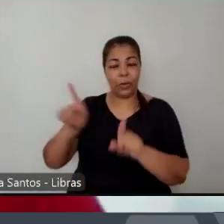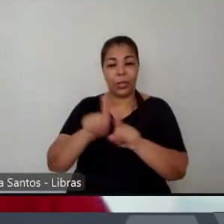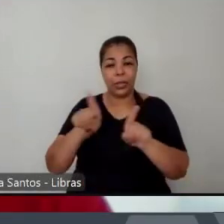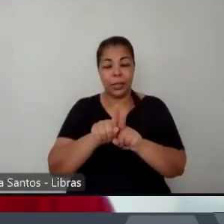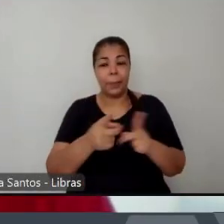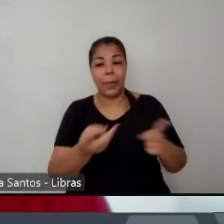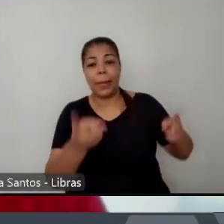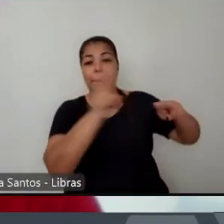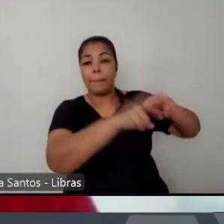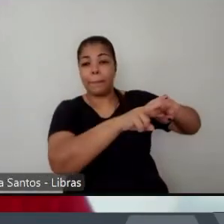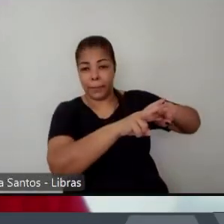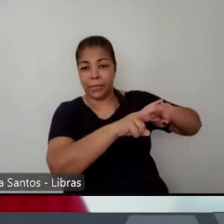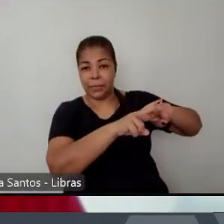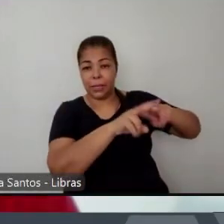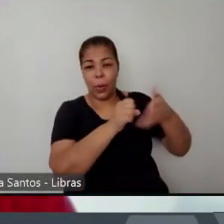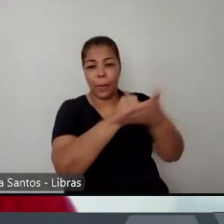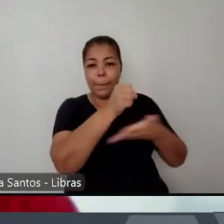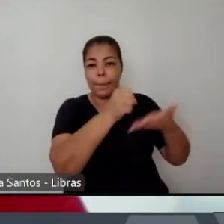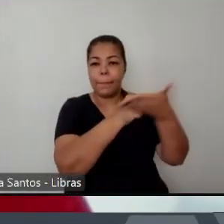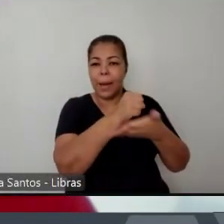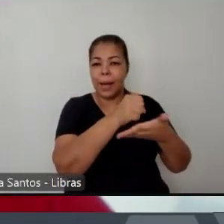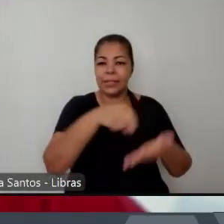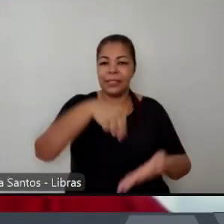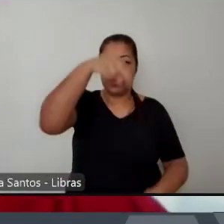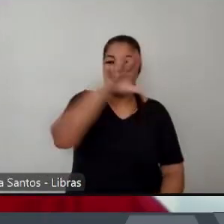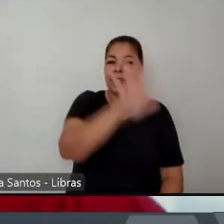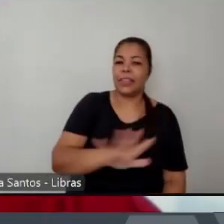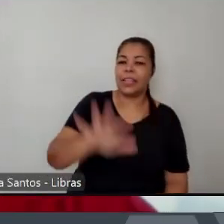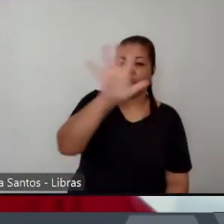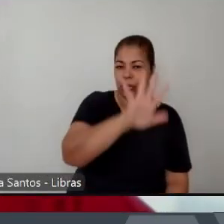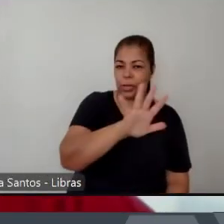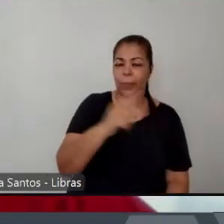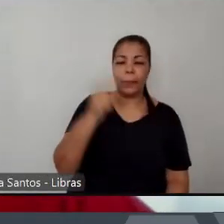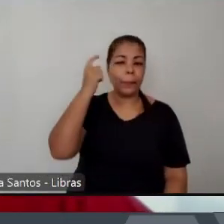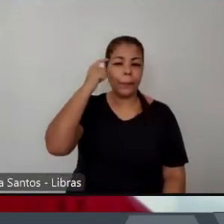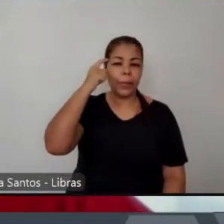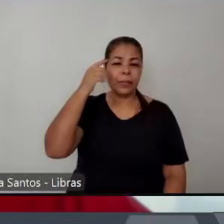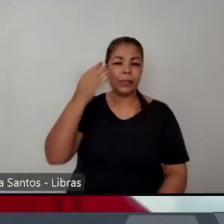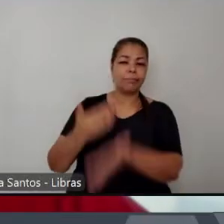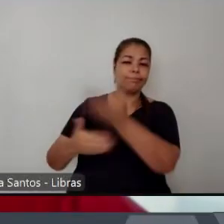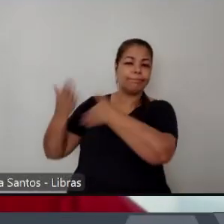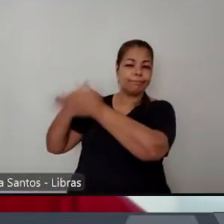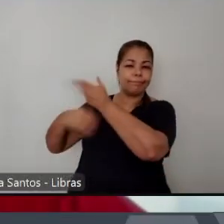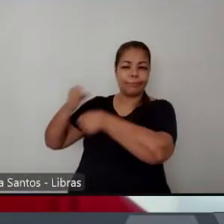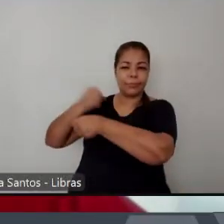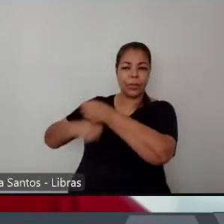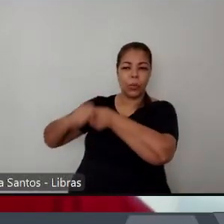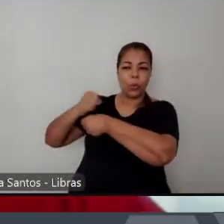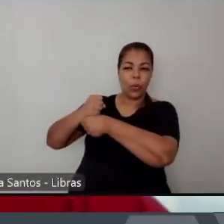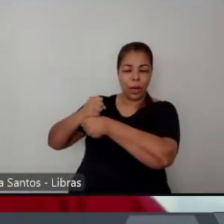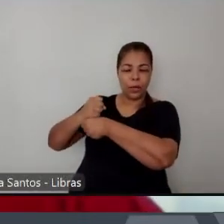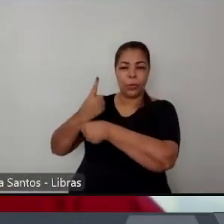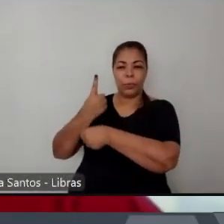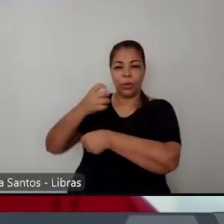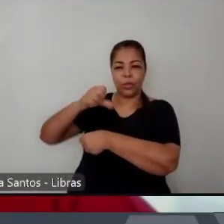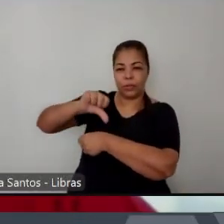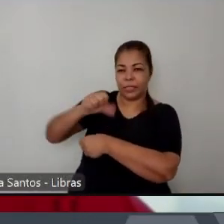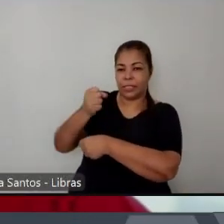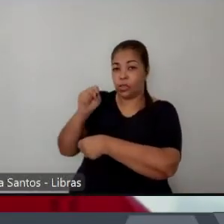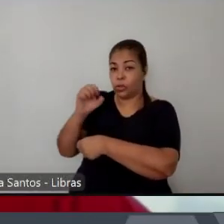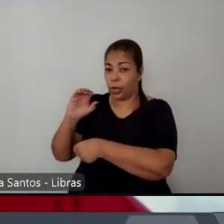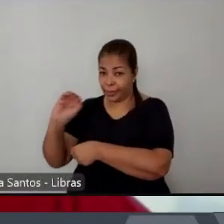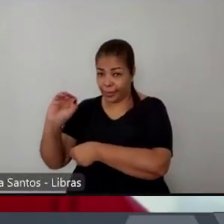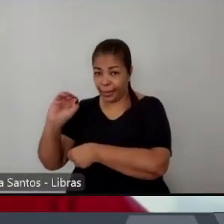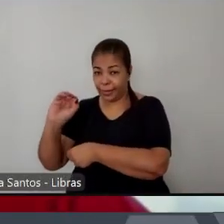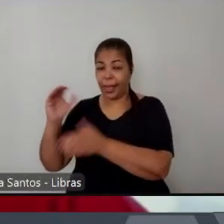se a gente pensa o crime dos anos 80 e 90 como aquele crime de indivíduos